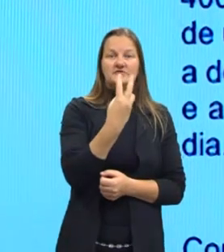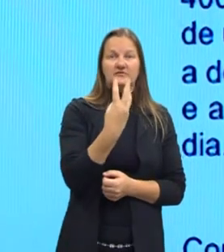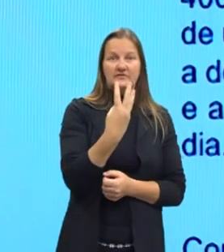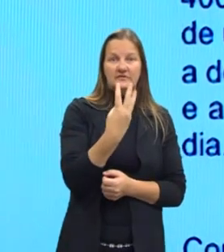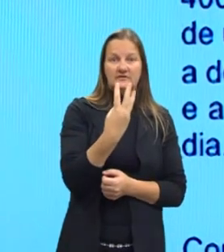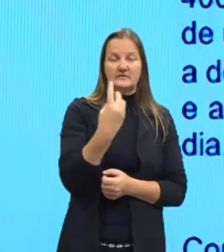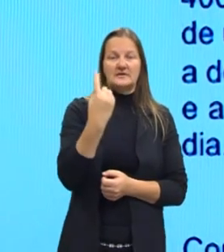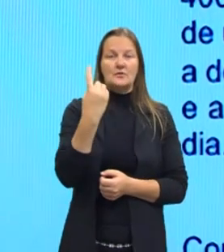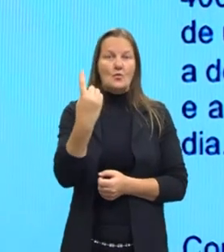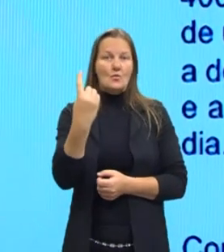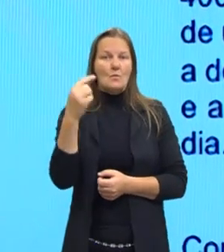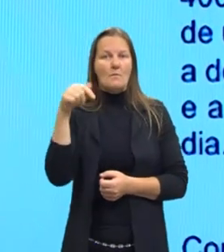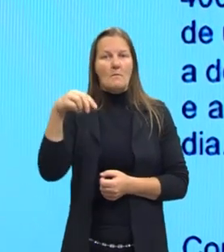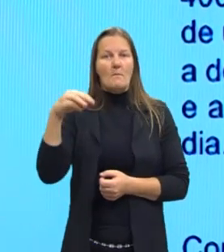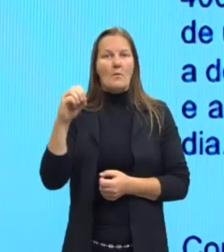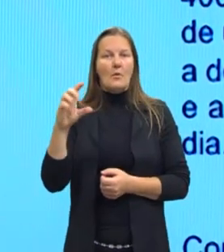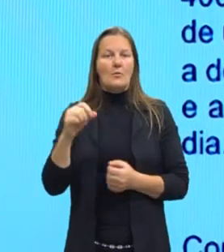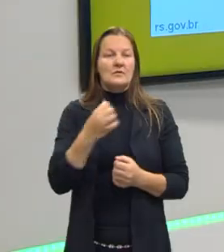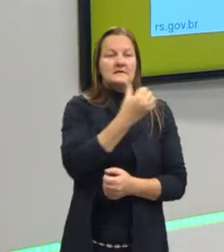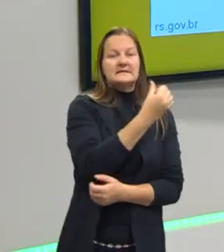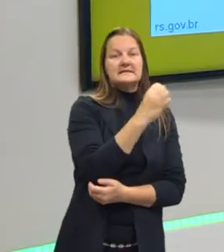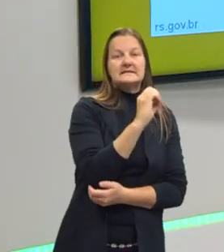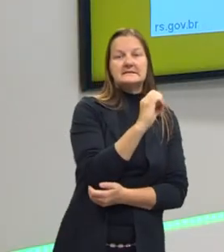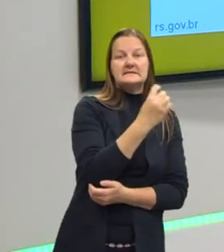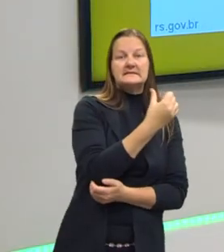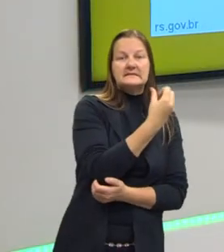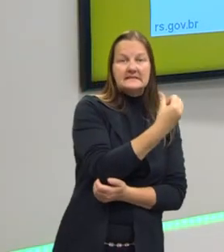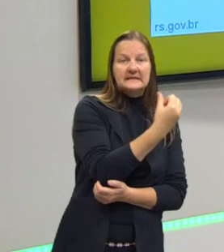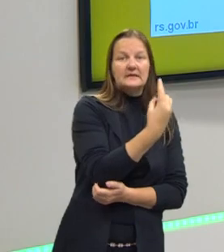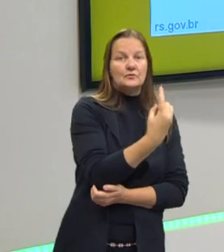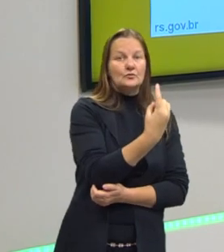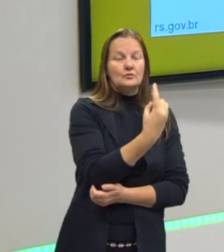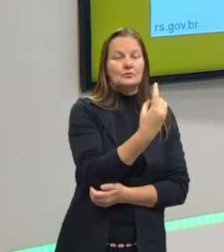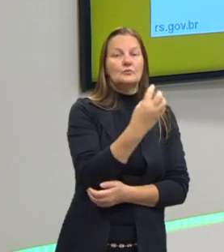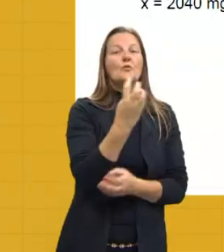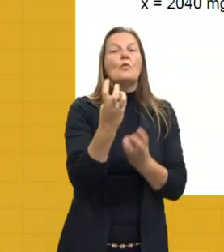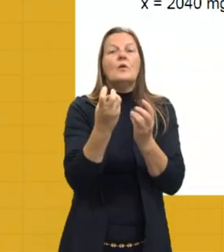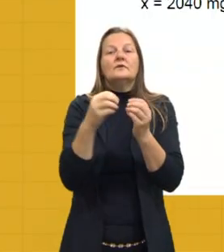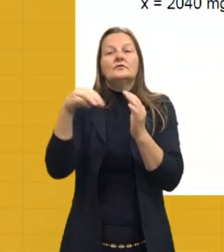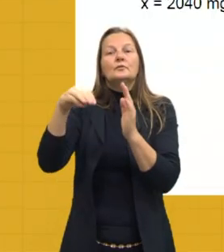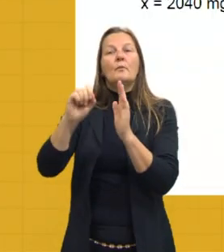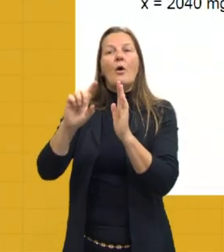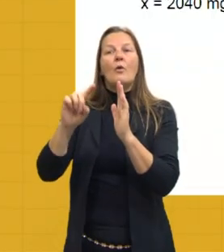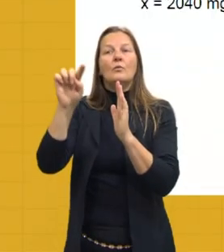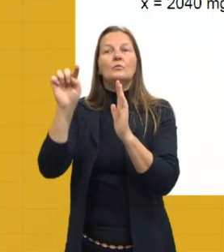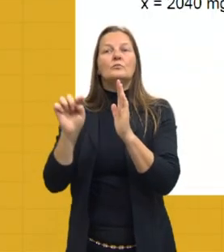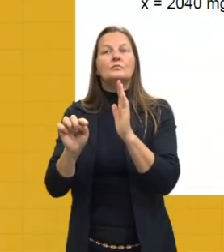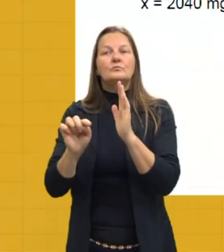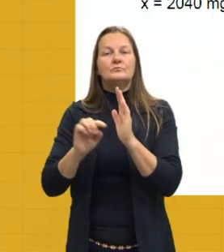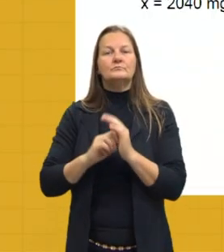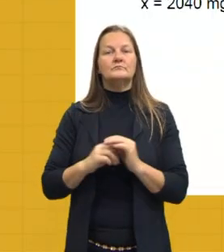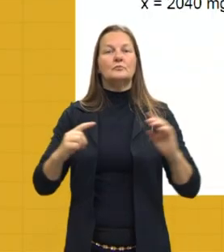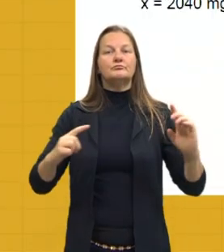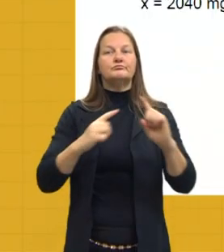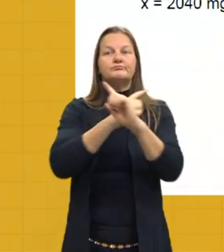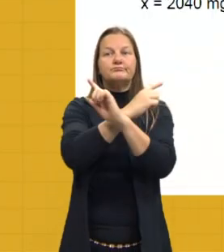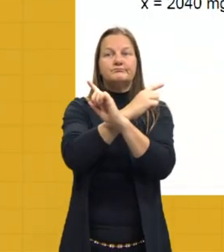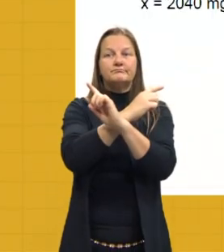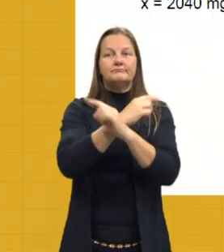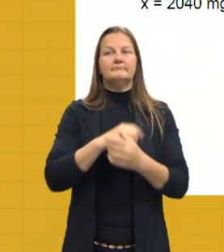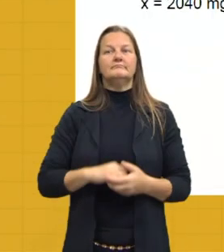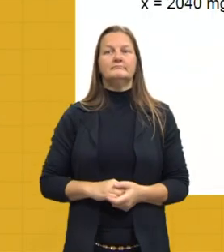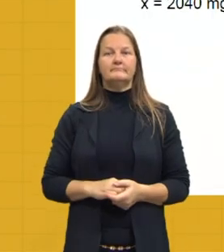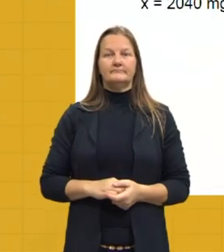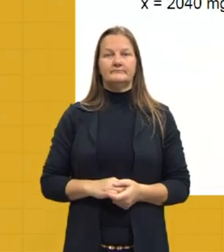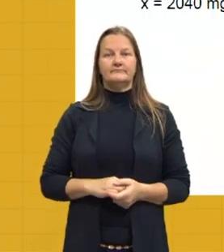tenho um mol, em 60, 61, que é o caso ali, se não me engano, 61,2, eu vou ter quantos mols?